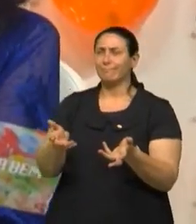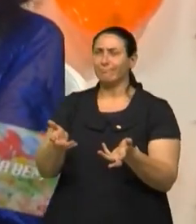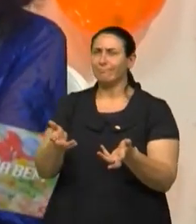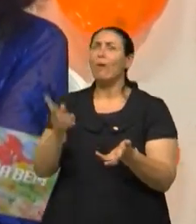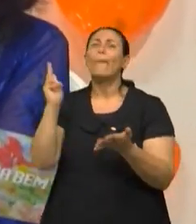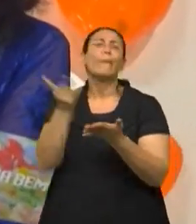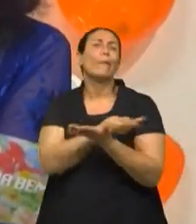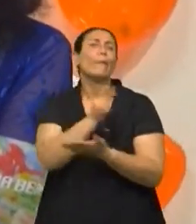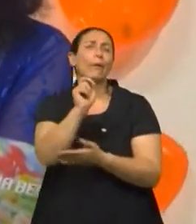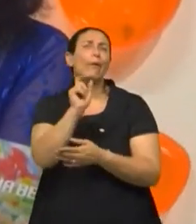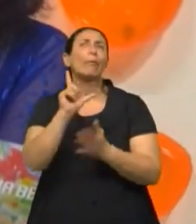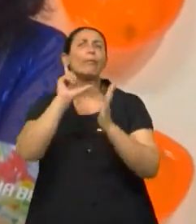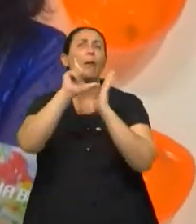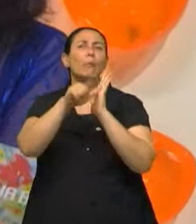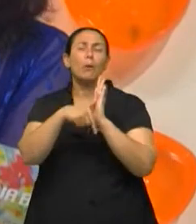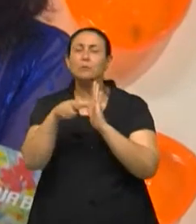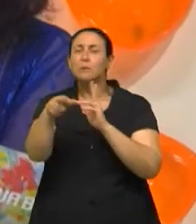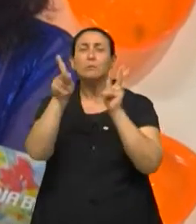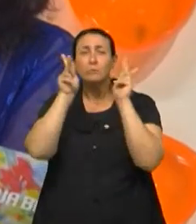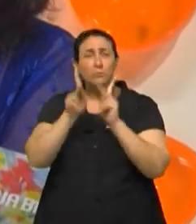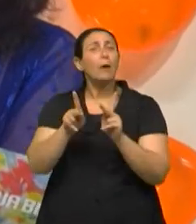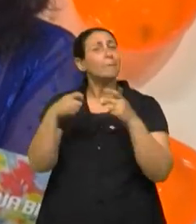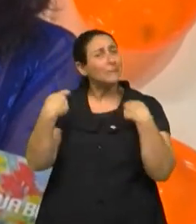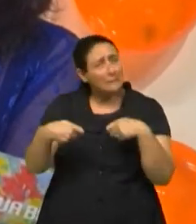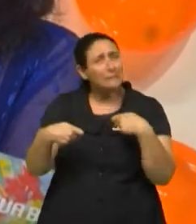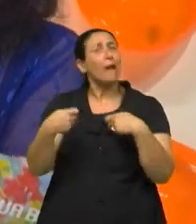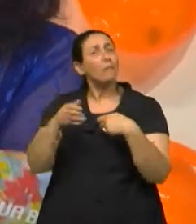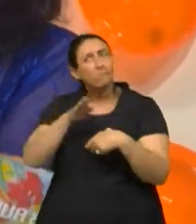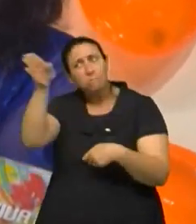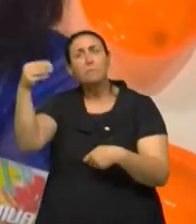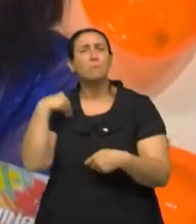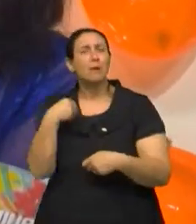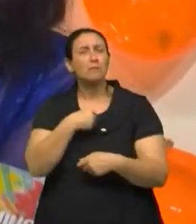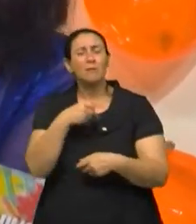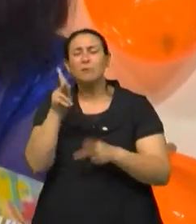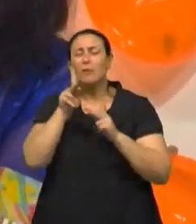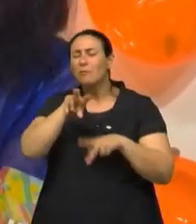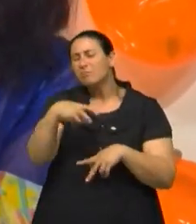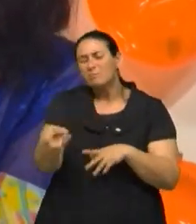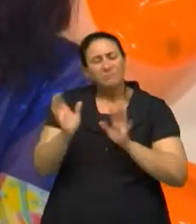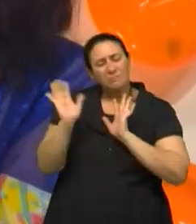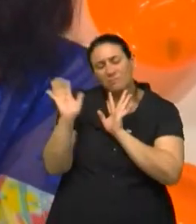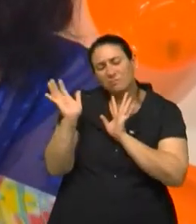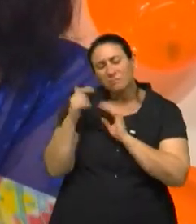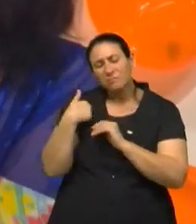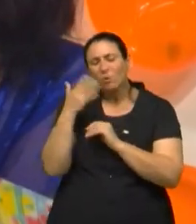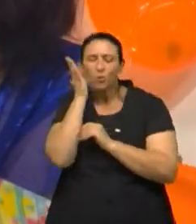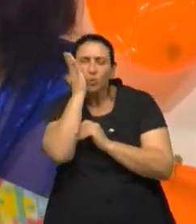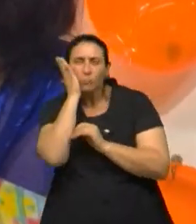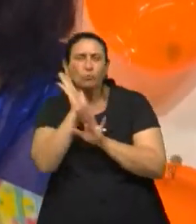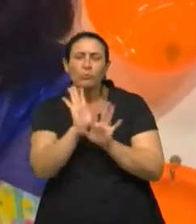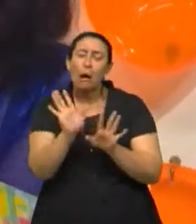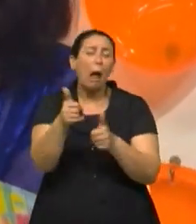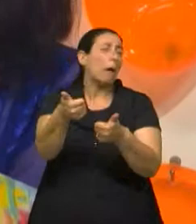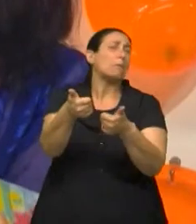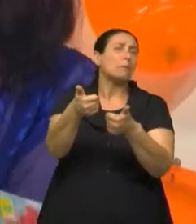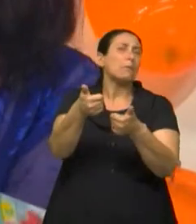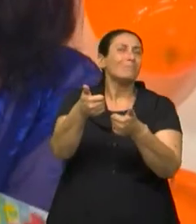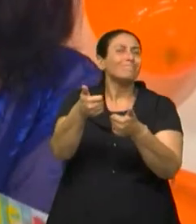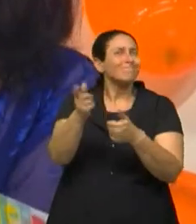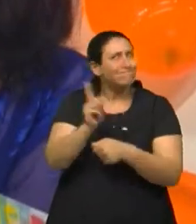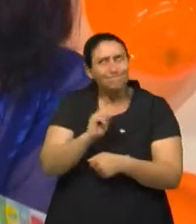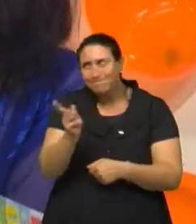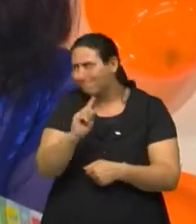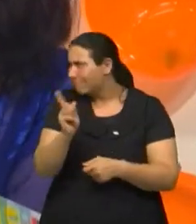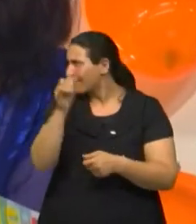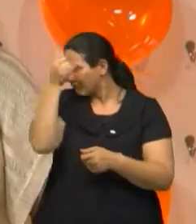teve consequências sérias, porque a pessoa precisava de atendimento e a pessoa dormiu, ficou mais tempo. Isso pode, então, nada de botar